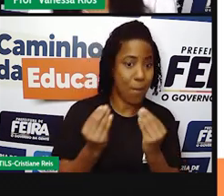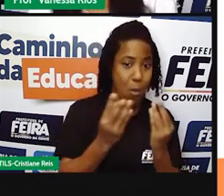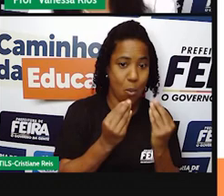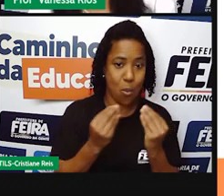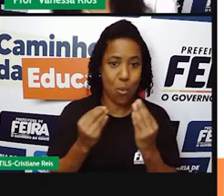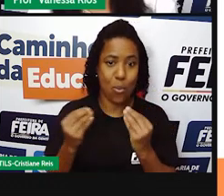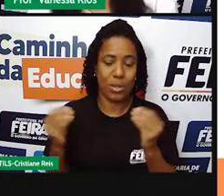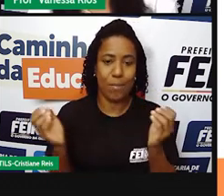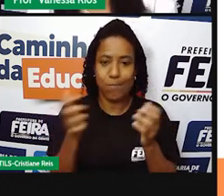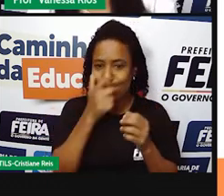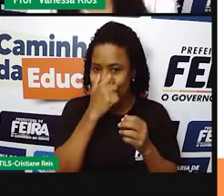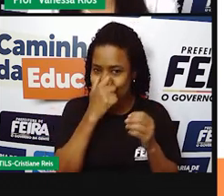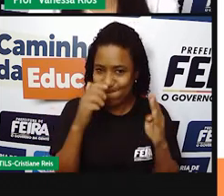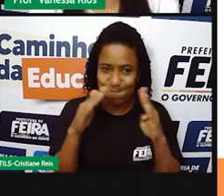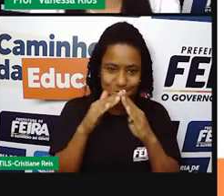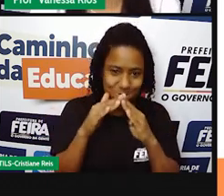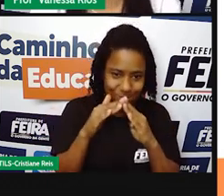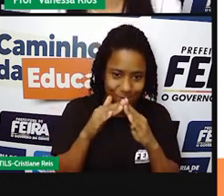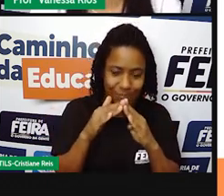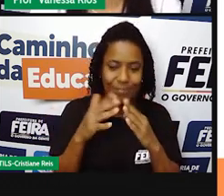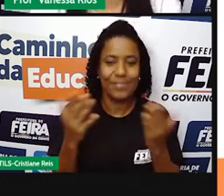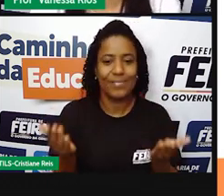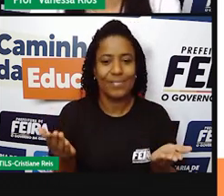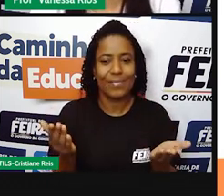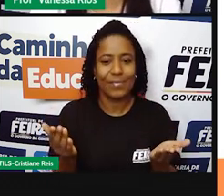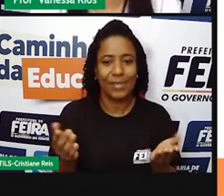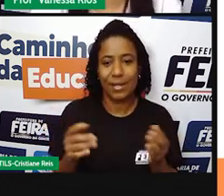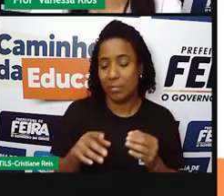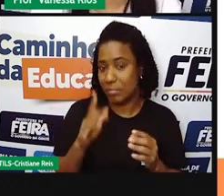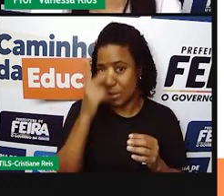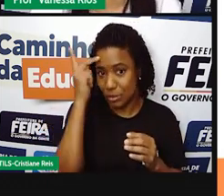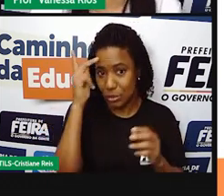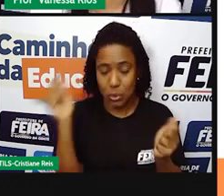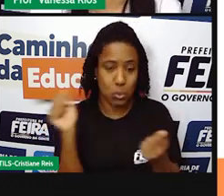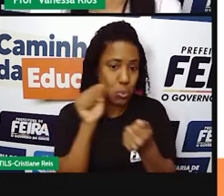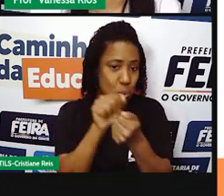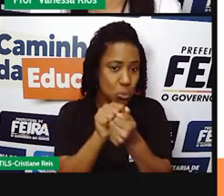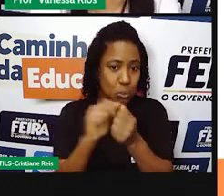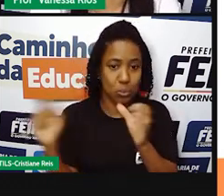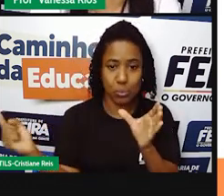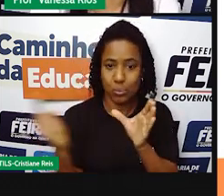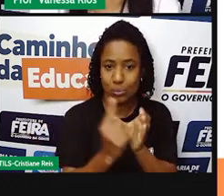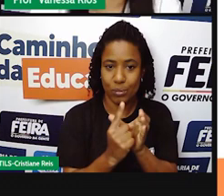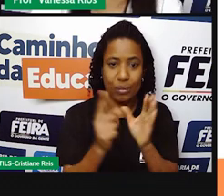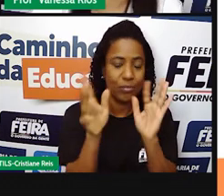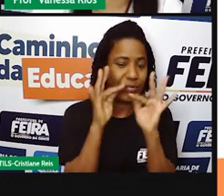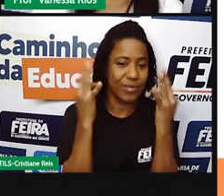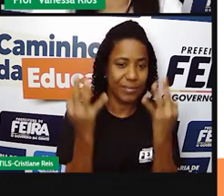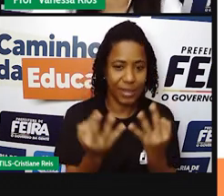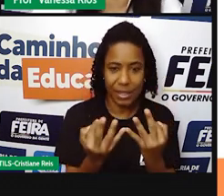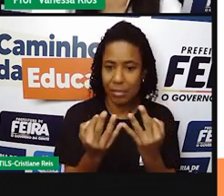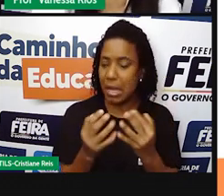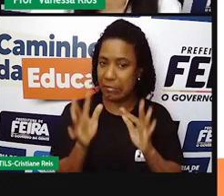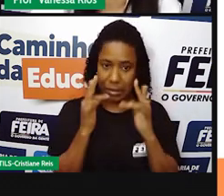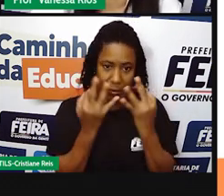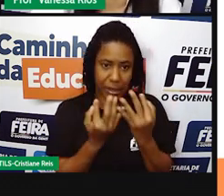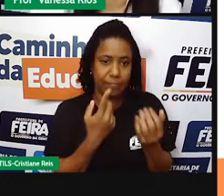gente? Tem pessoas que só moram juntos, né? Na sua casa, mas não são parentes?